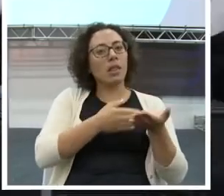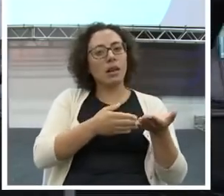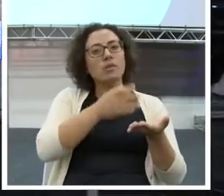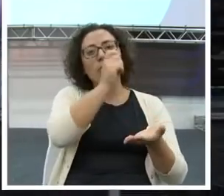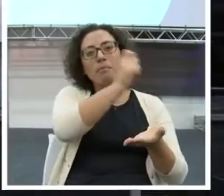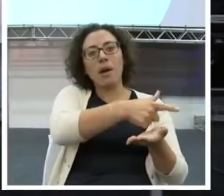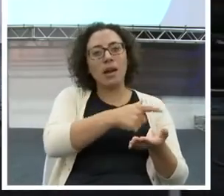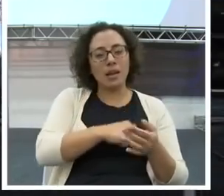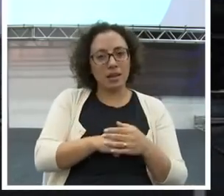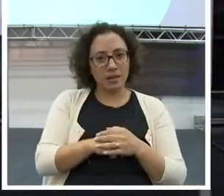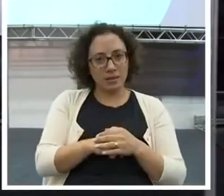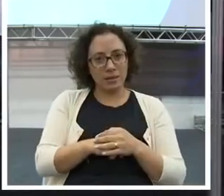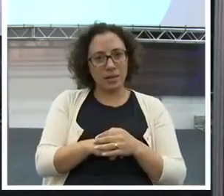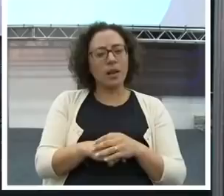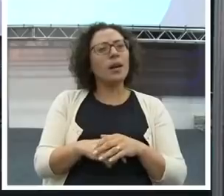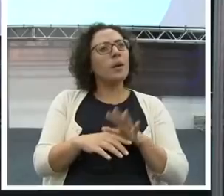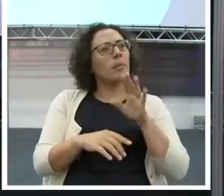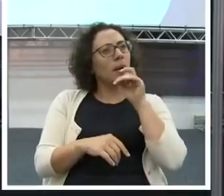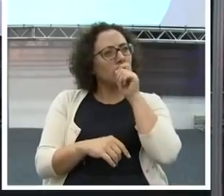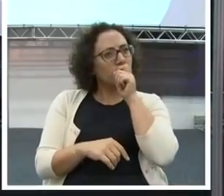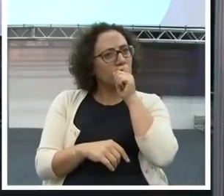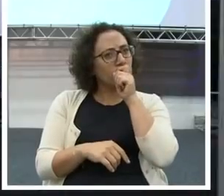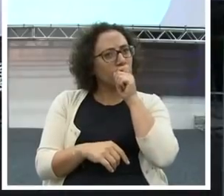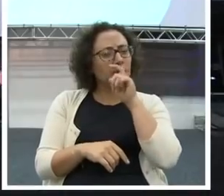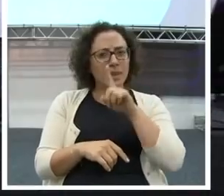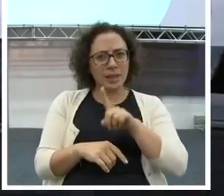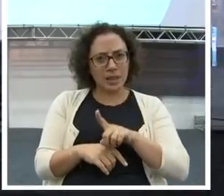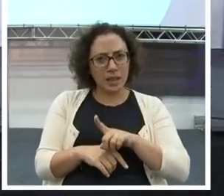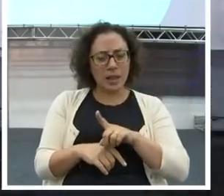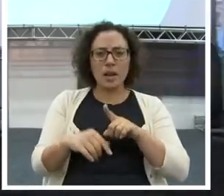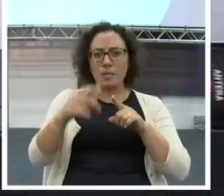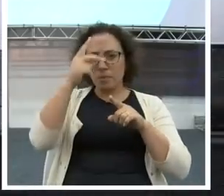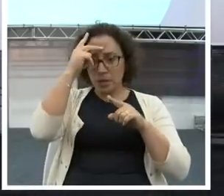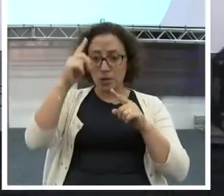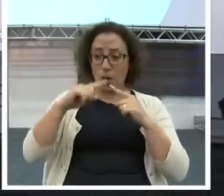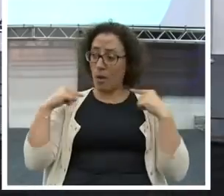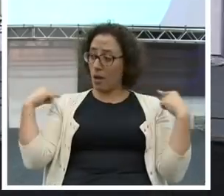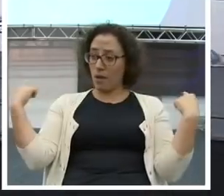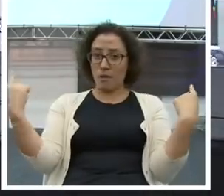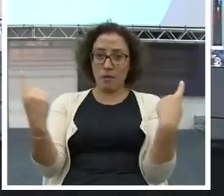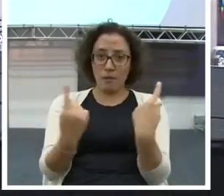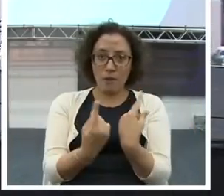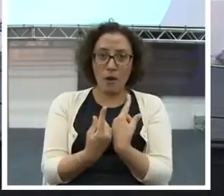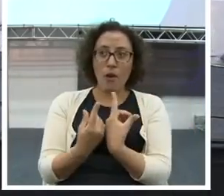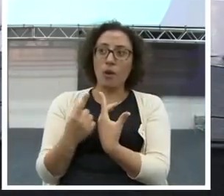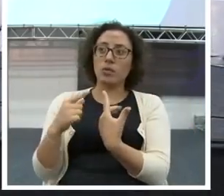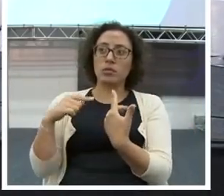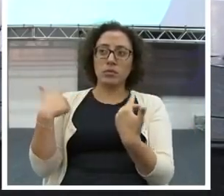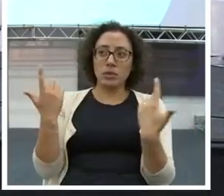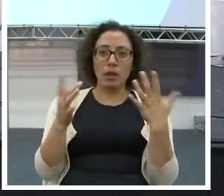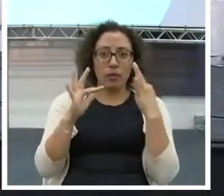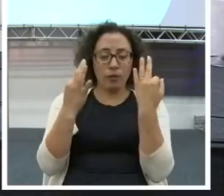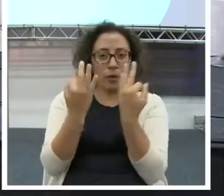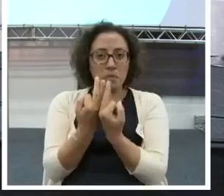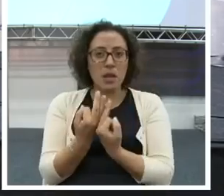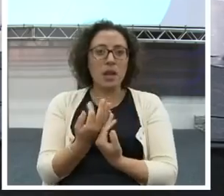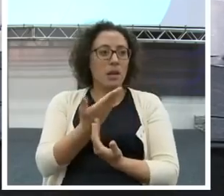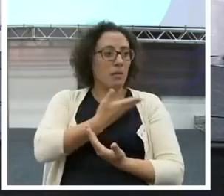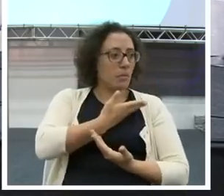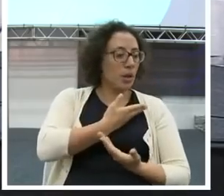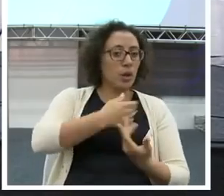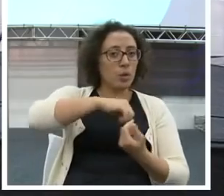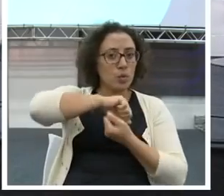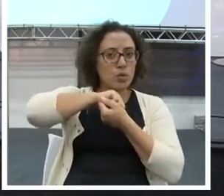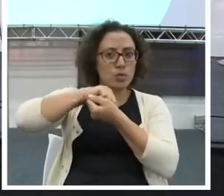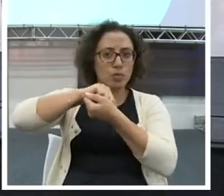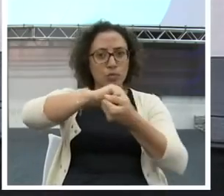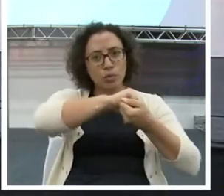Mas olha só que interessante. Será que as pessoas que estão a sua volta. Só querem fazer você consumir? Só querem